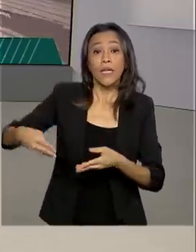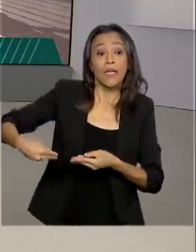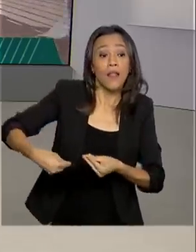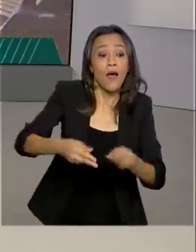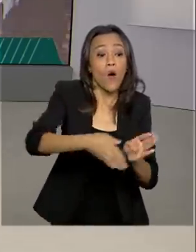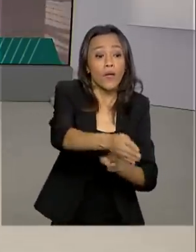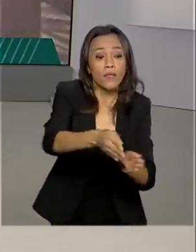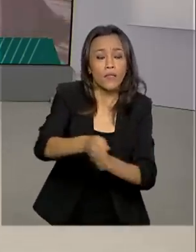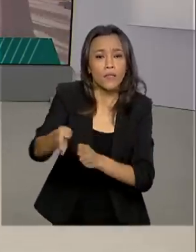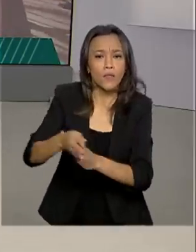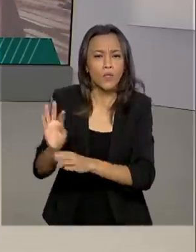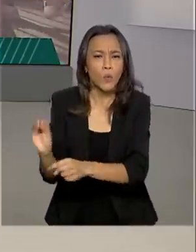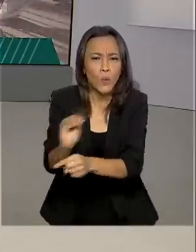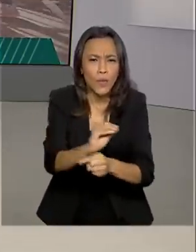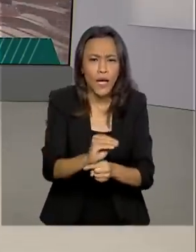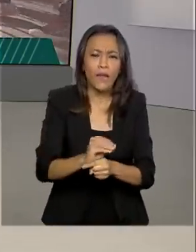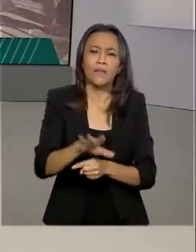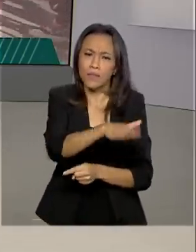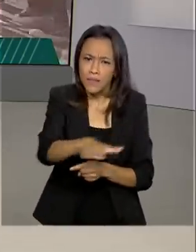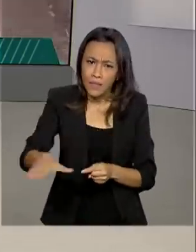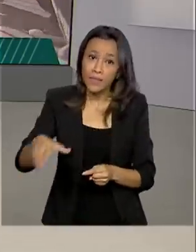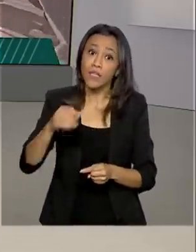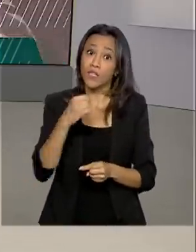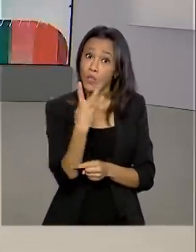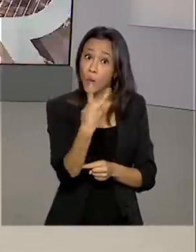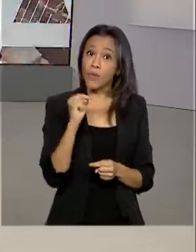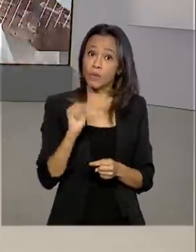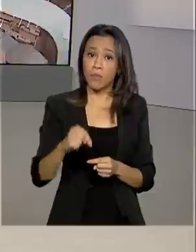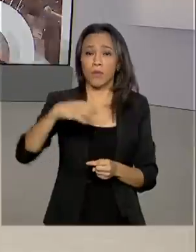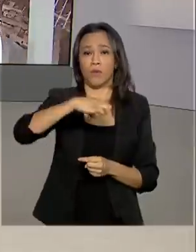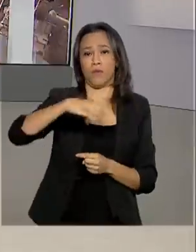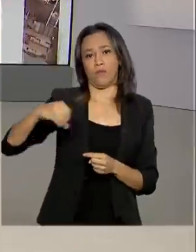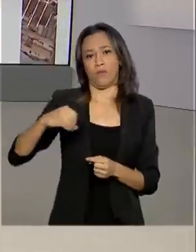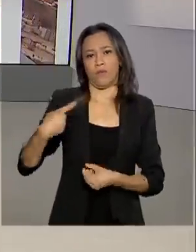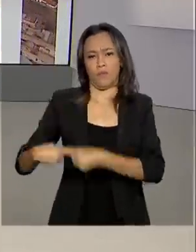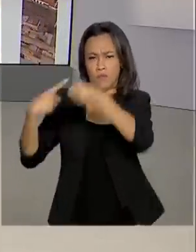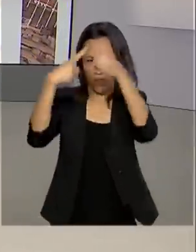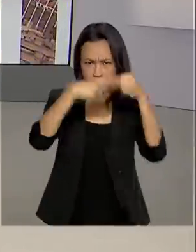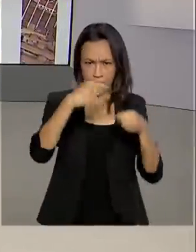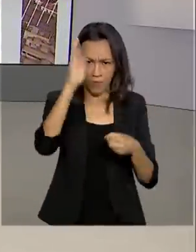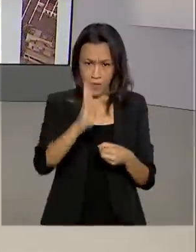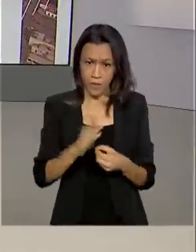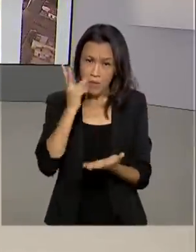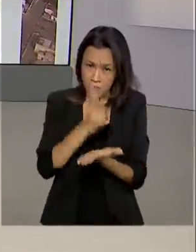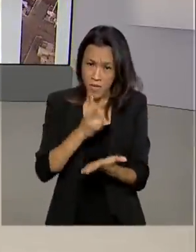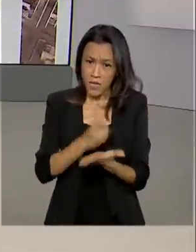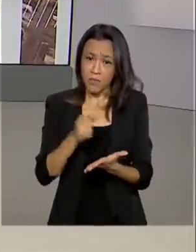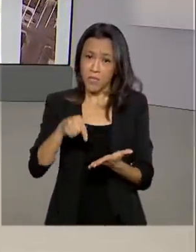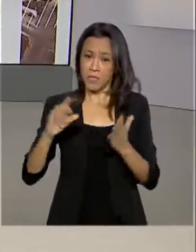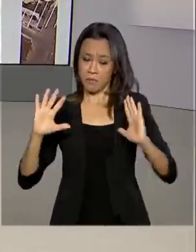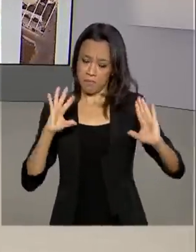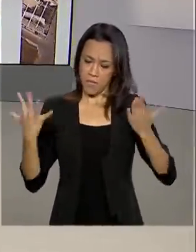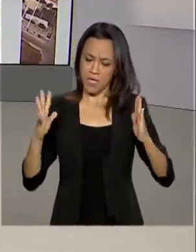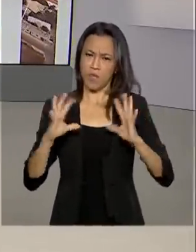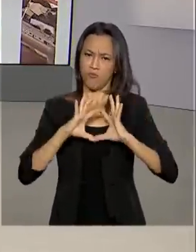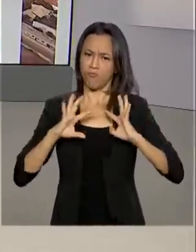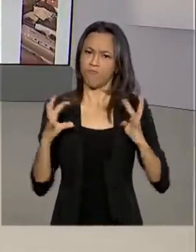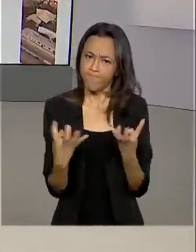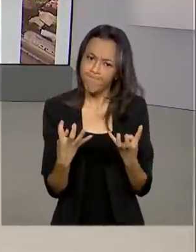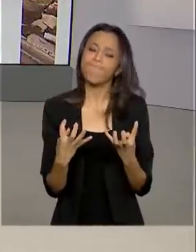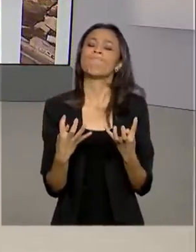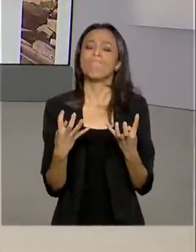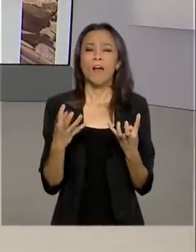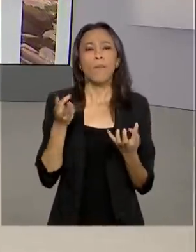infância, está em mais de 2.900 municípios brasileiros. E mesmo durante essa pandemia, o programa mantém o